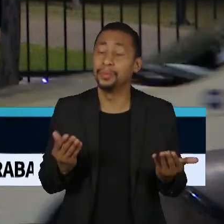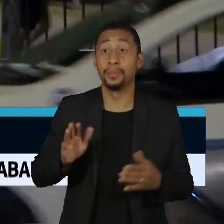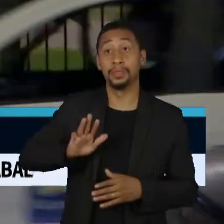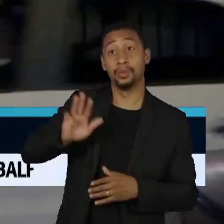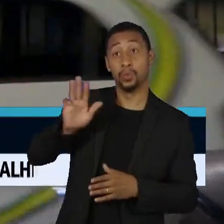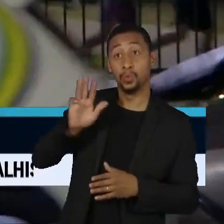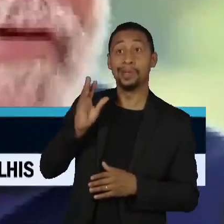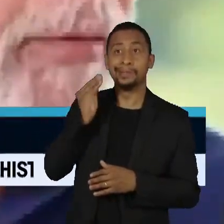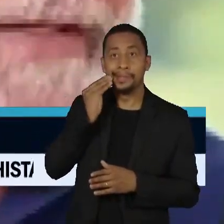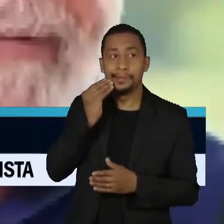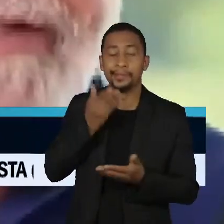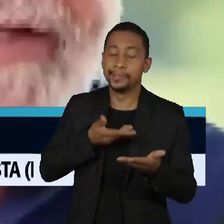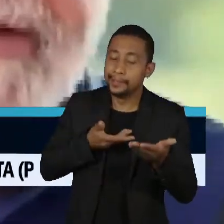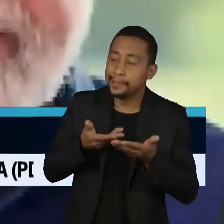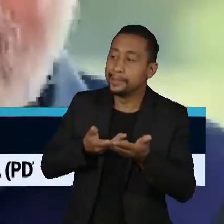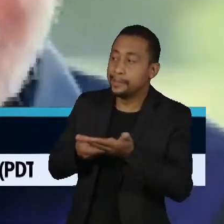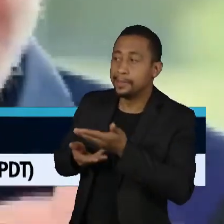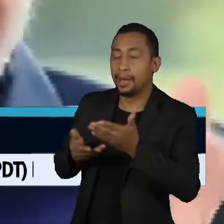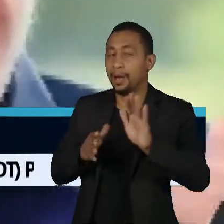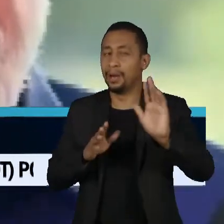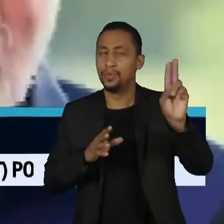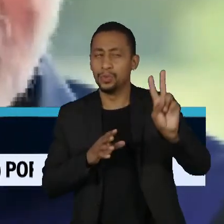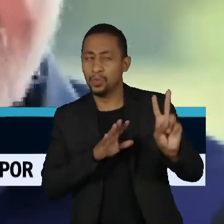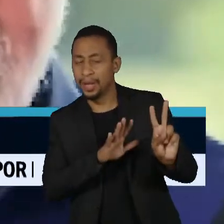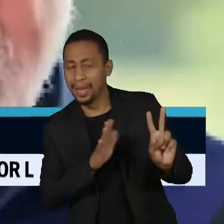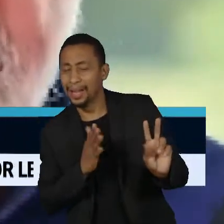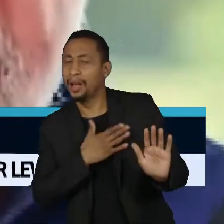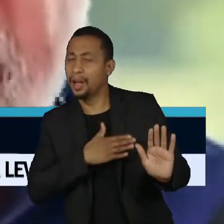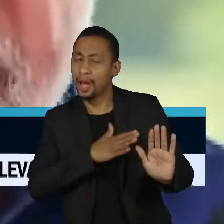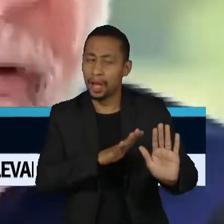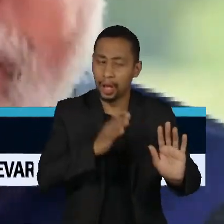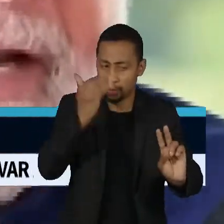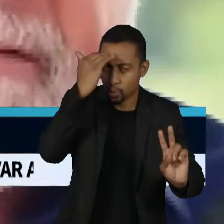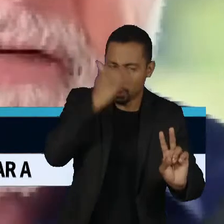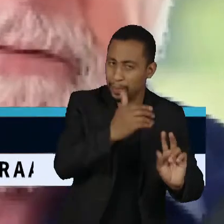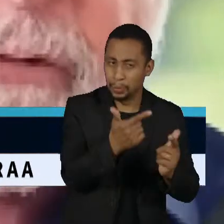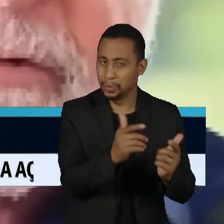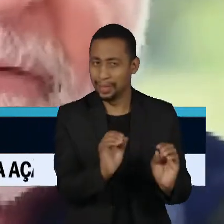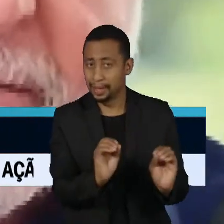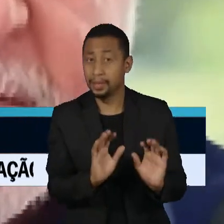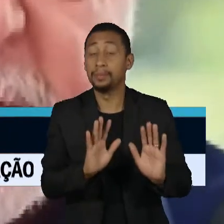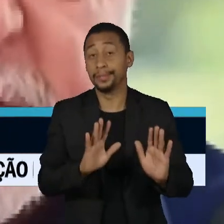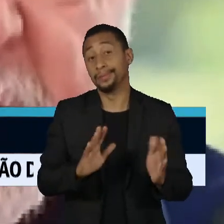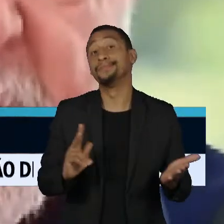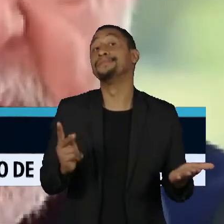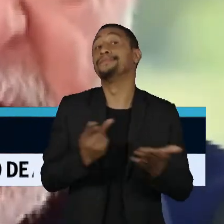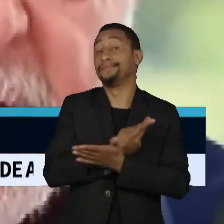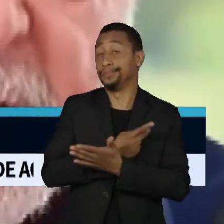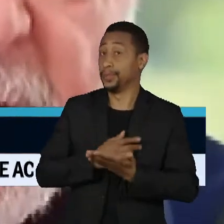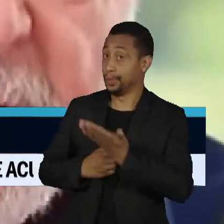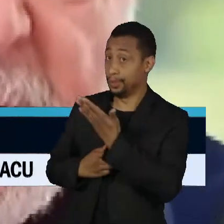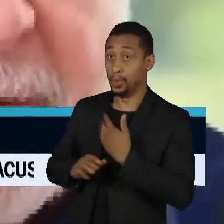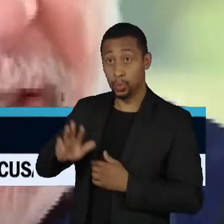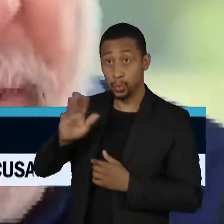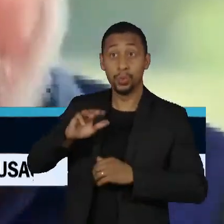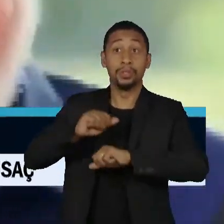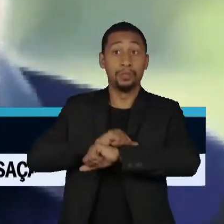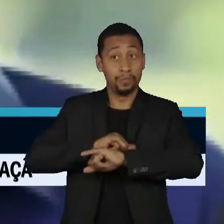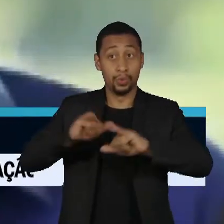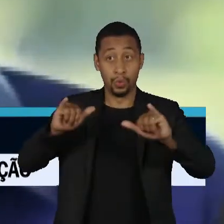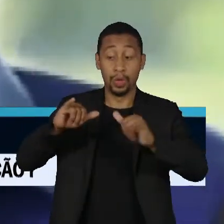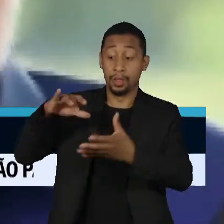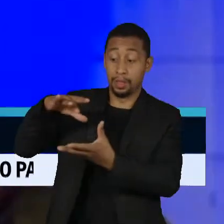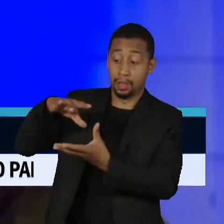políticos de lá. Ontem, ao defender o governo de Nicolás Maduro, Lula disse que o conceito de democracia é